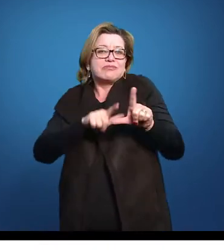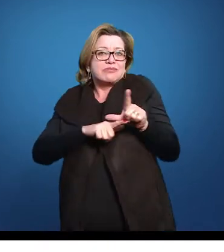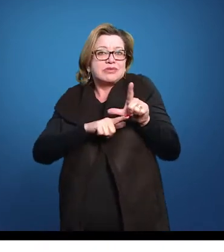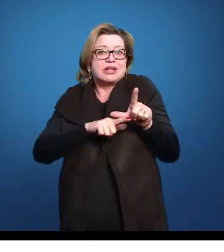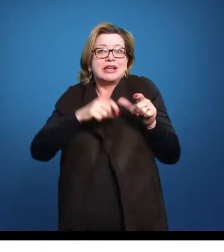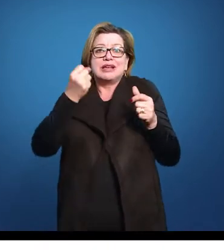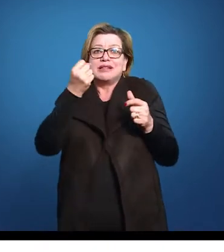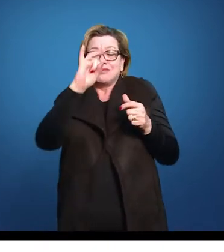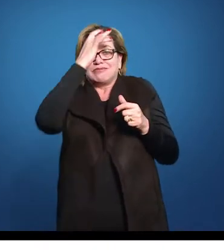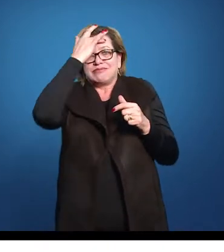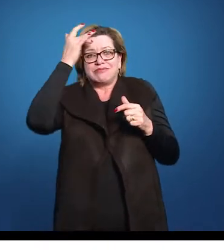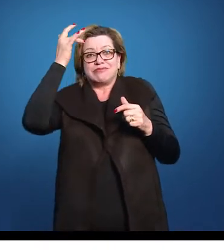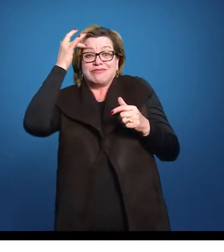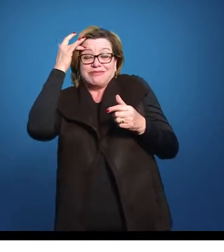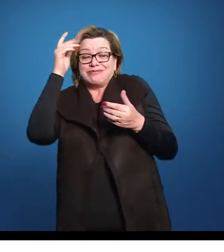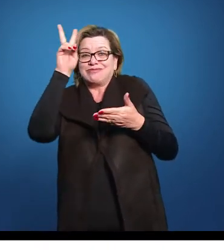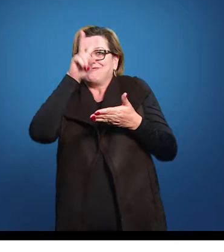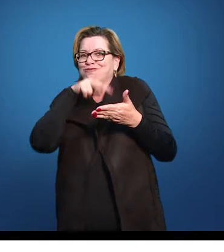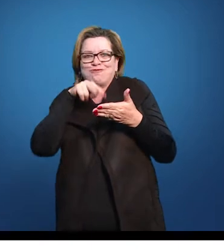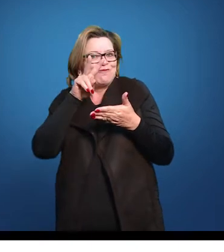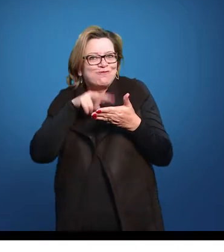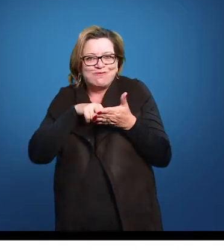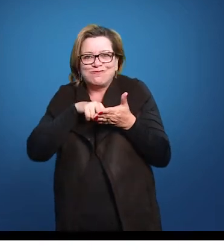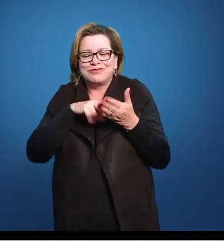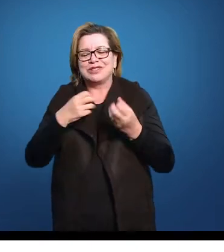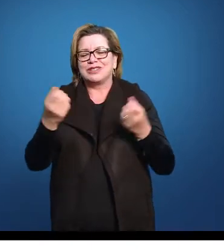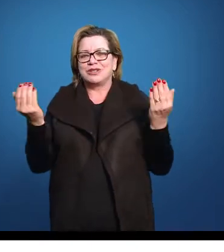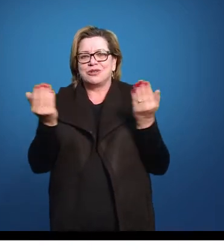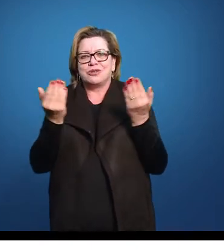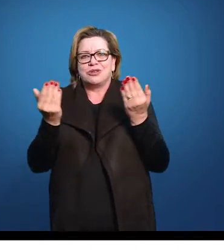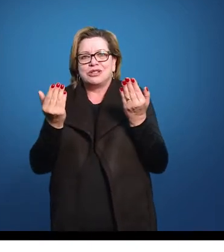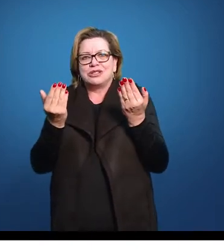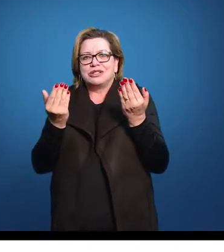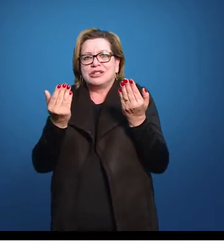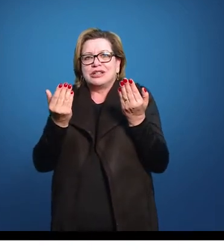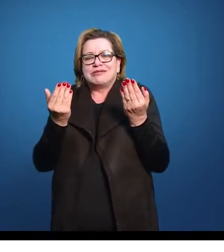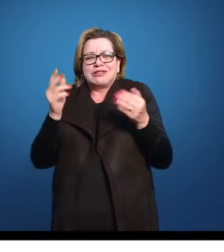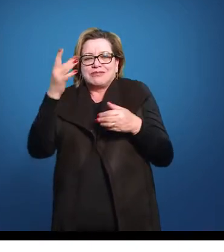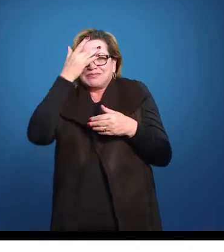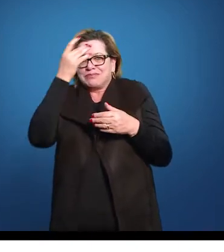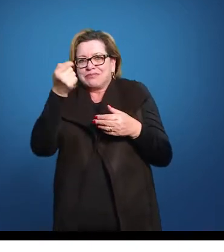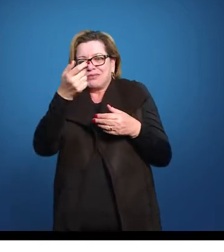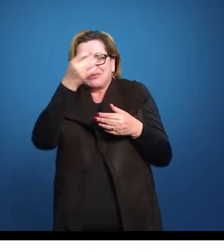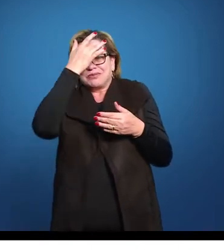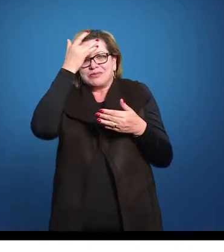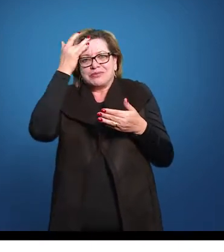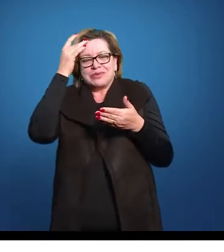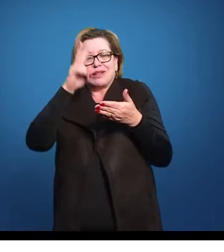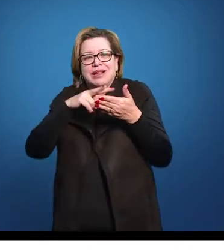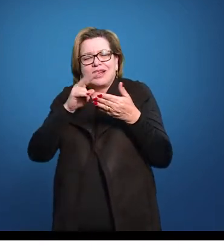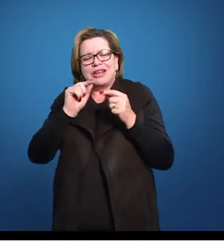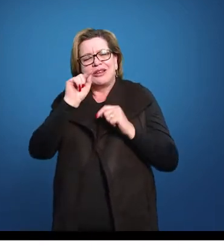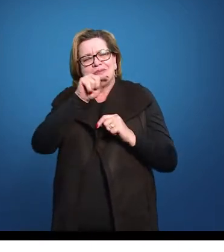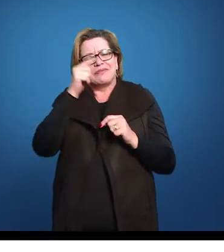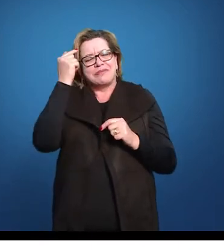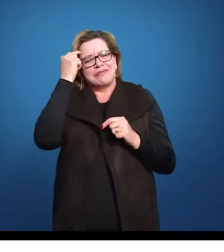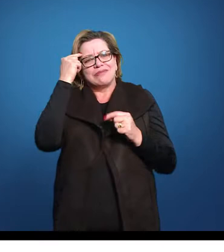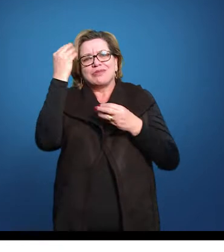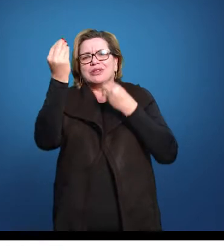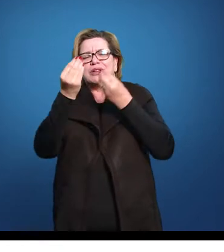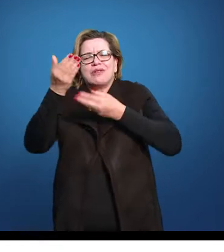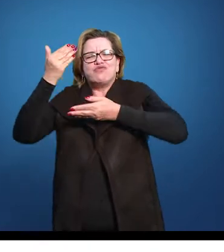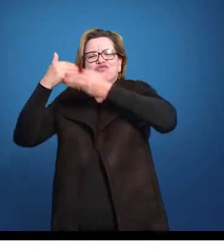E se hoje nós somos um país de não leitores, que dirá em 1500, quando o Cabral